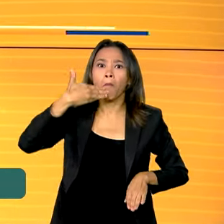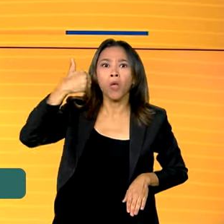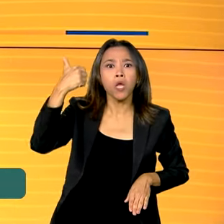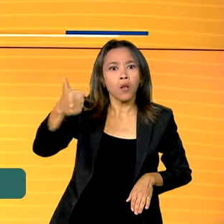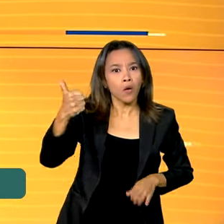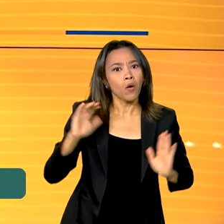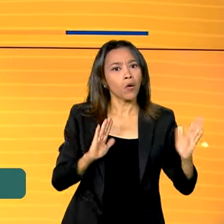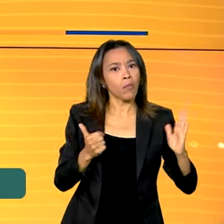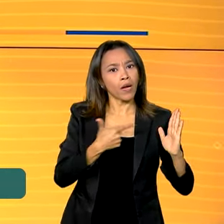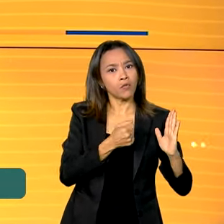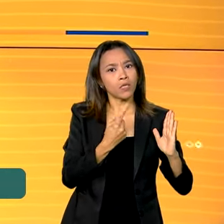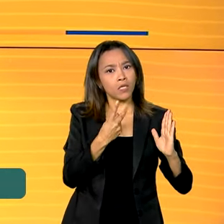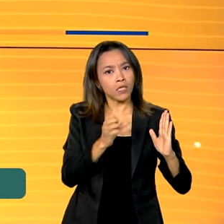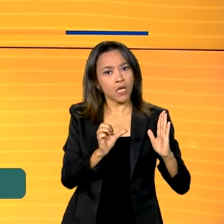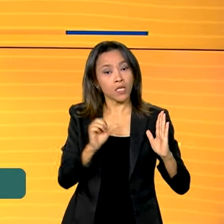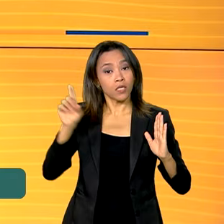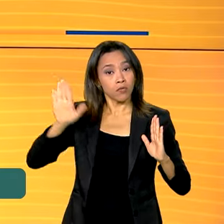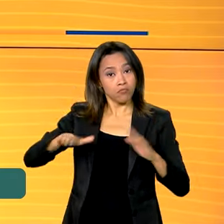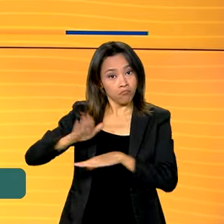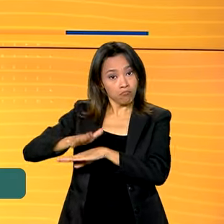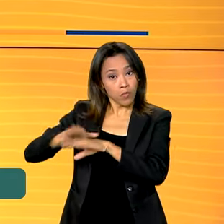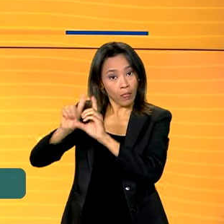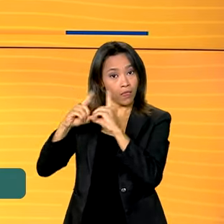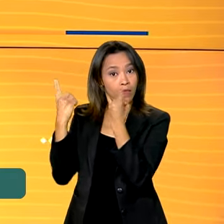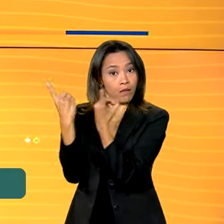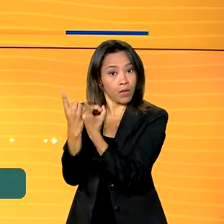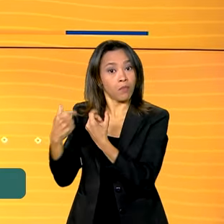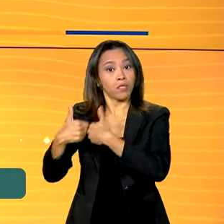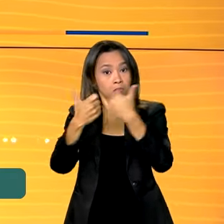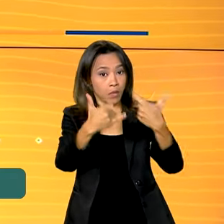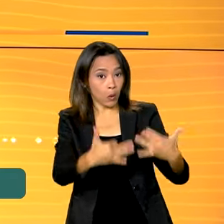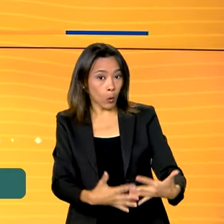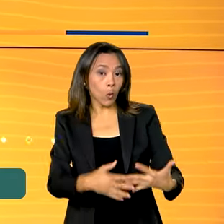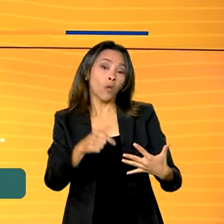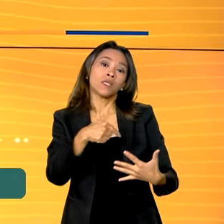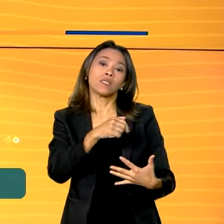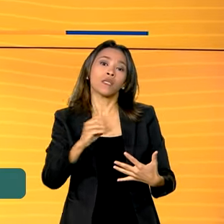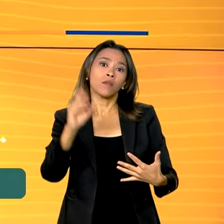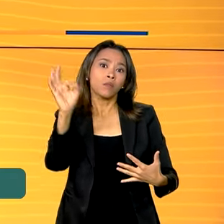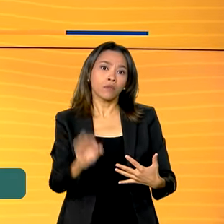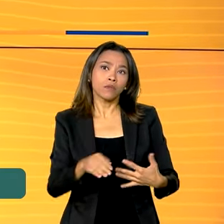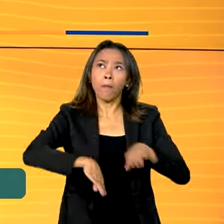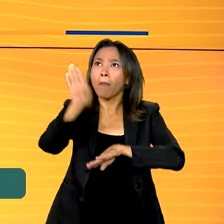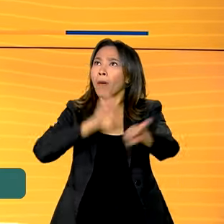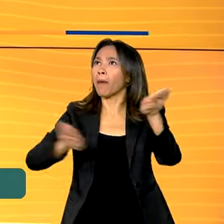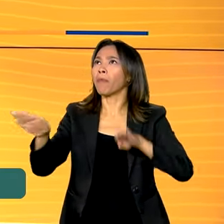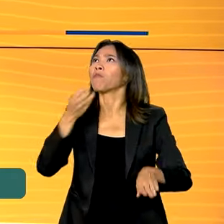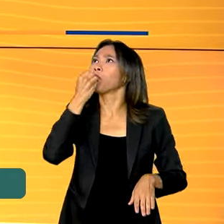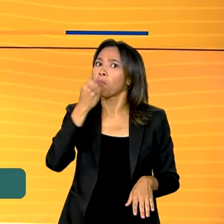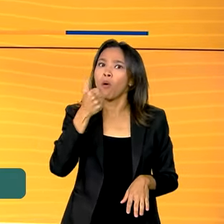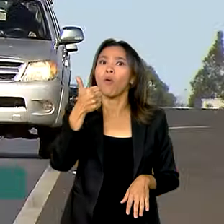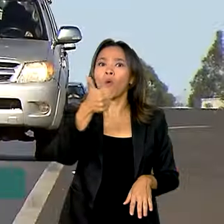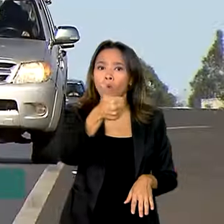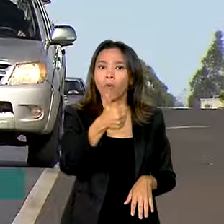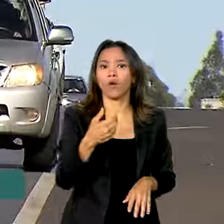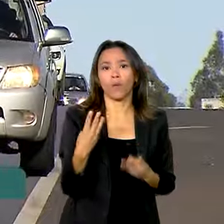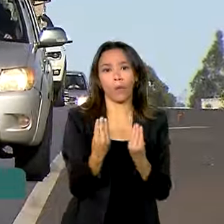Segundo o DENIT, 70% das rodovias brasileiras foram consideradas boas. Veja na reportagem.